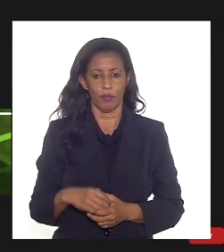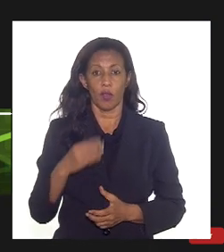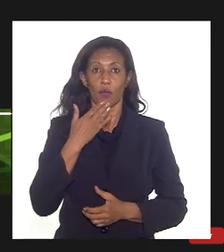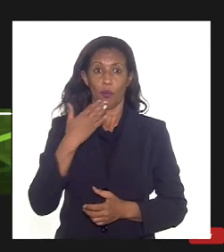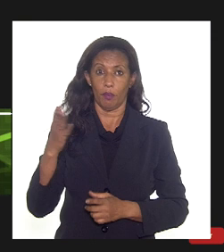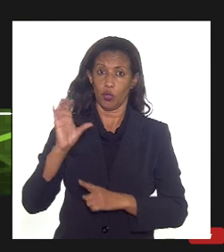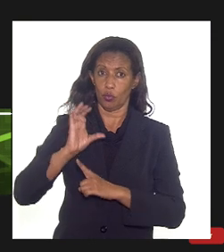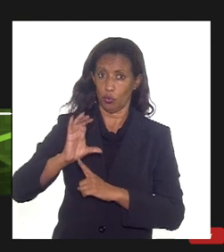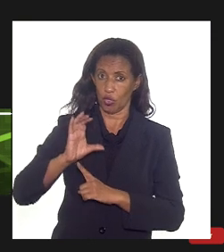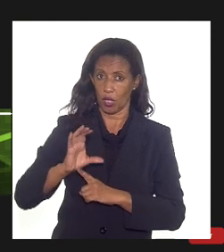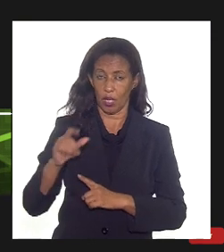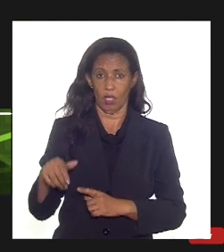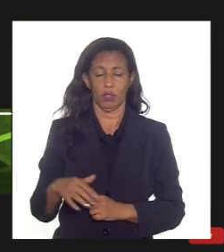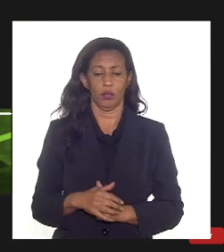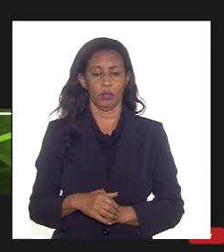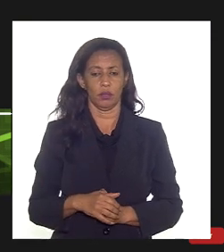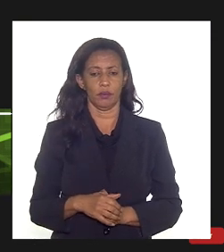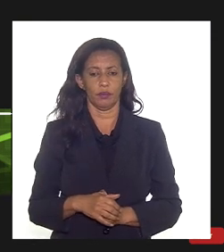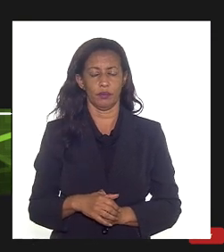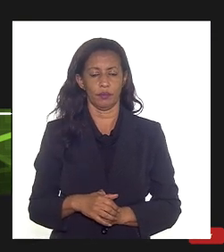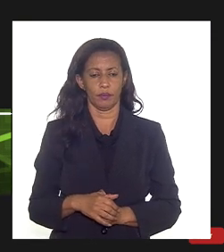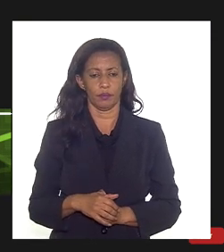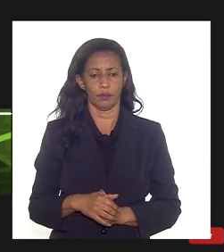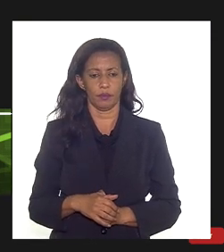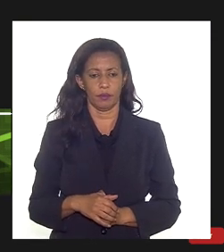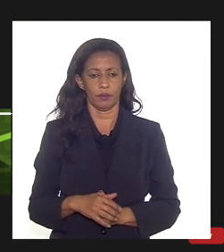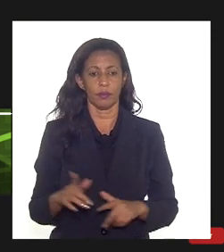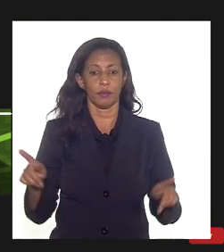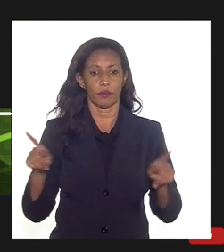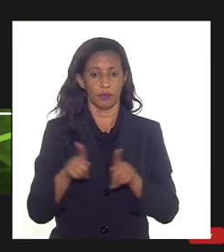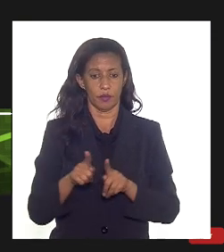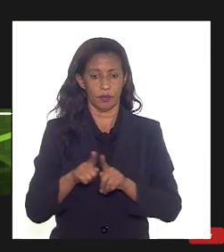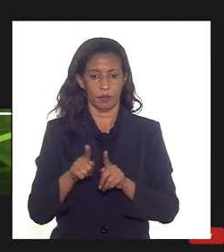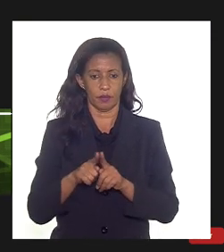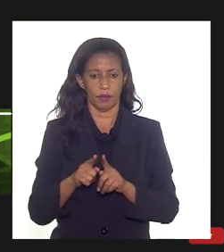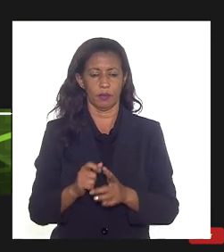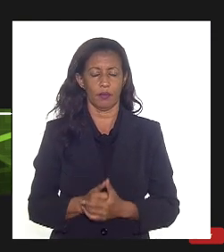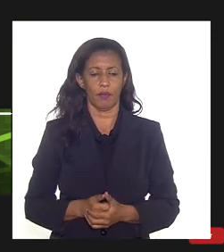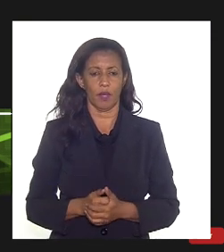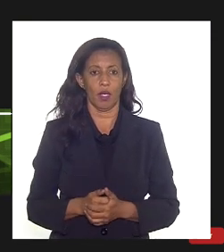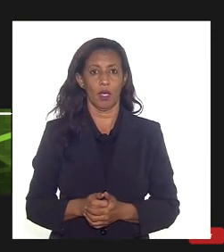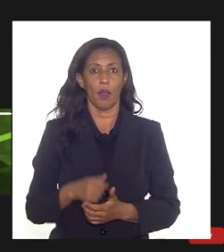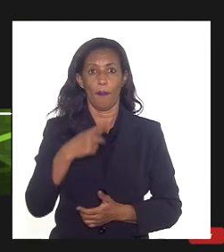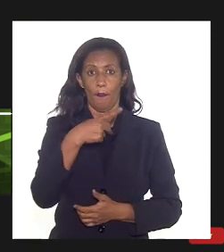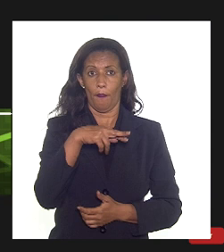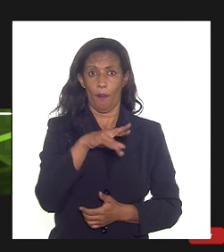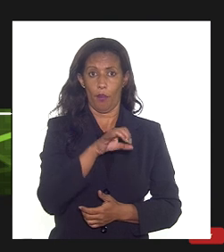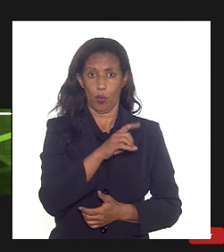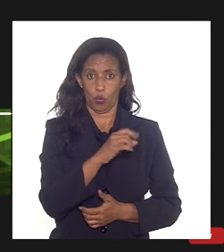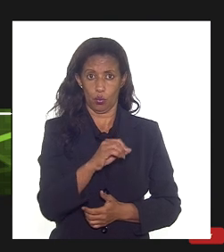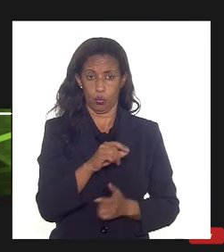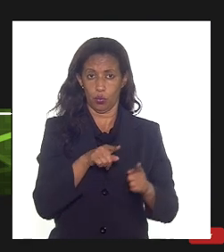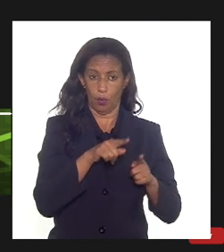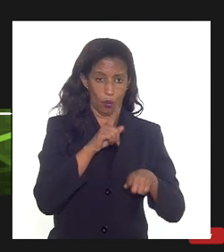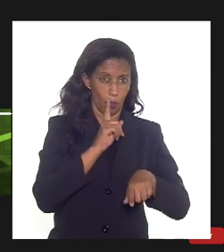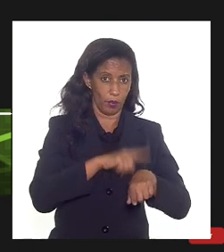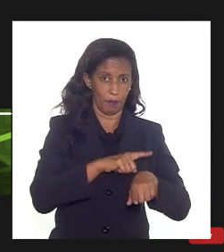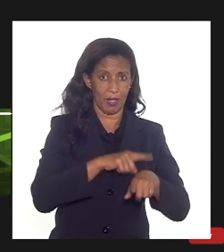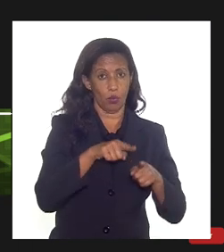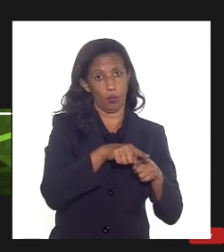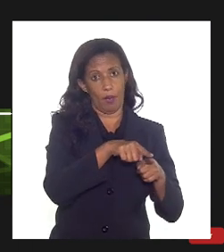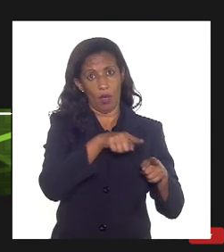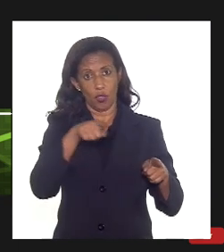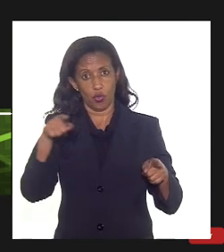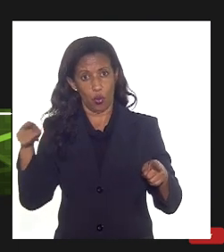dos clientes que nós buscamos aqui então atender também lançamos produtos de prazos mais longos e para esses novos